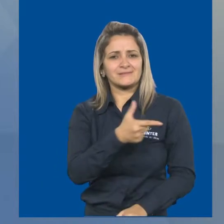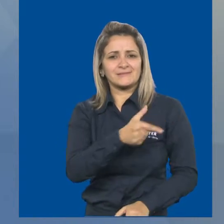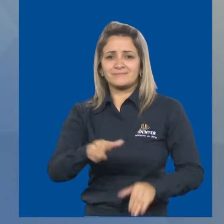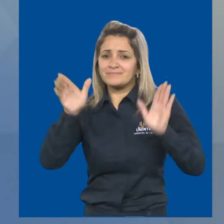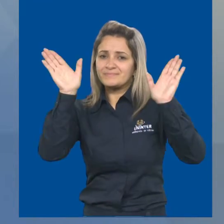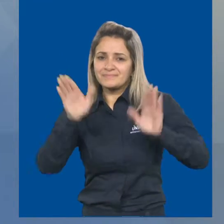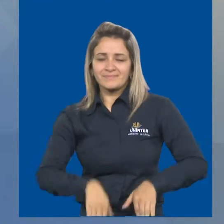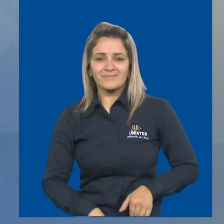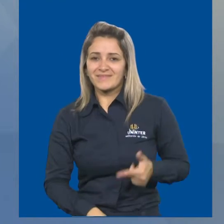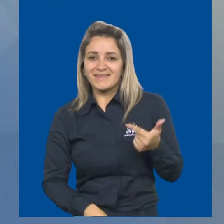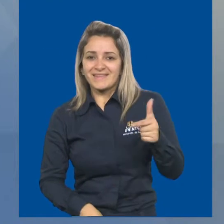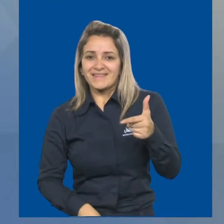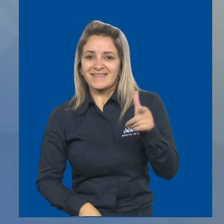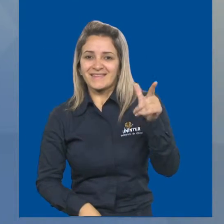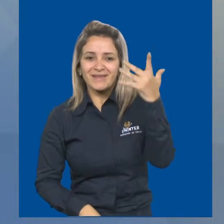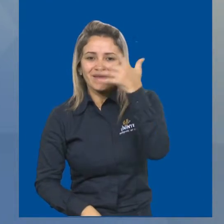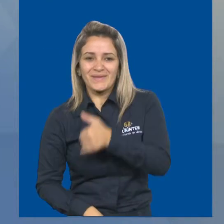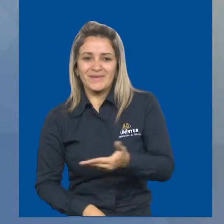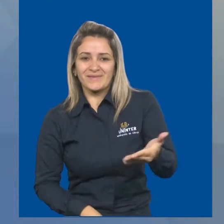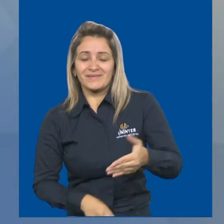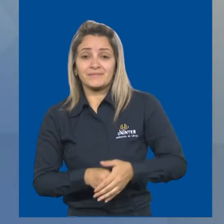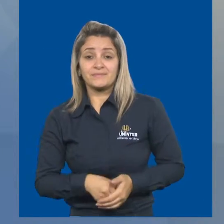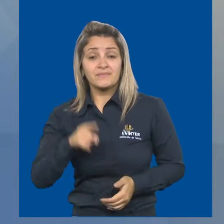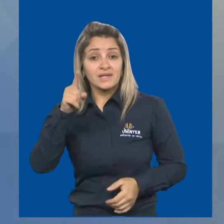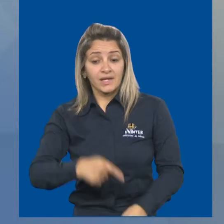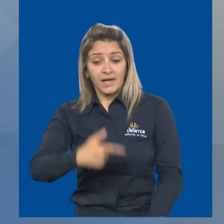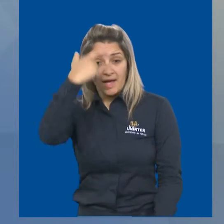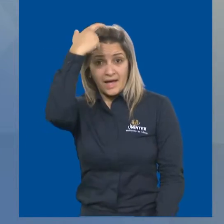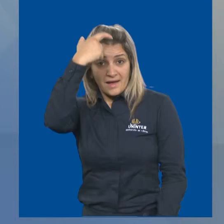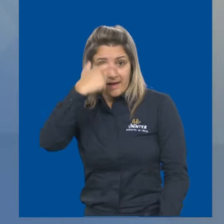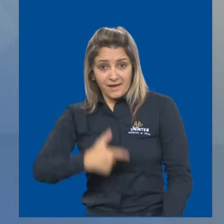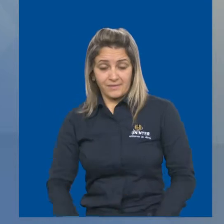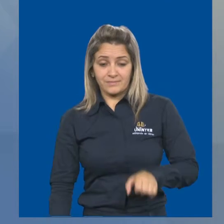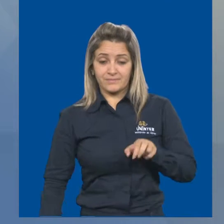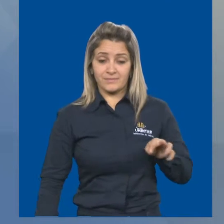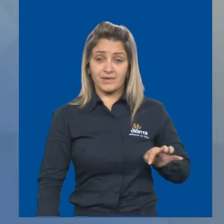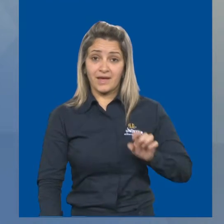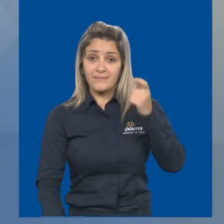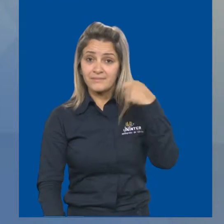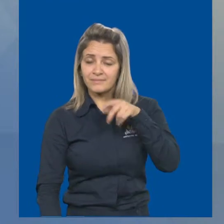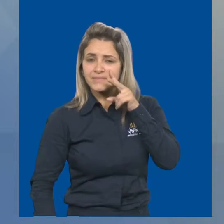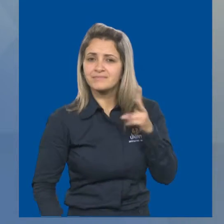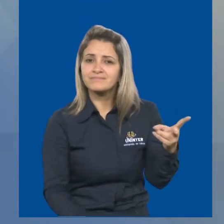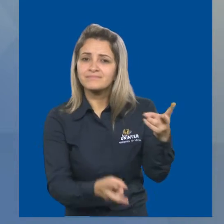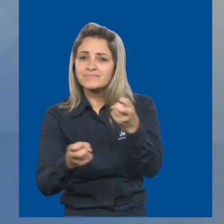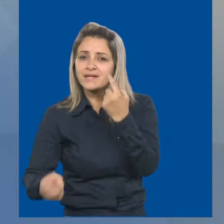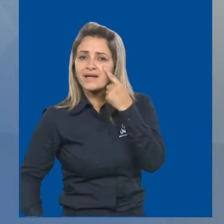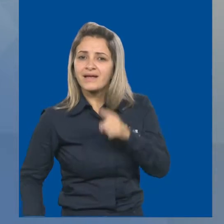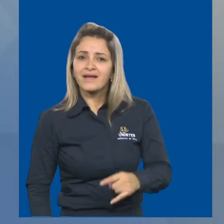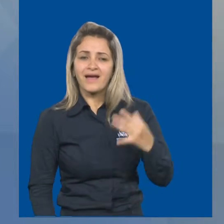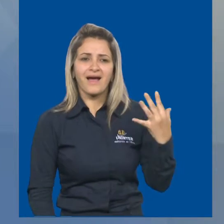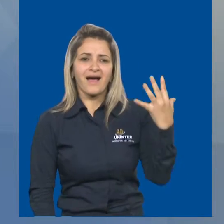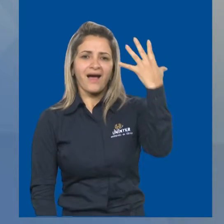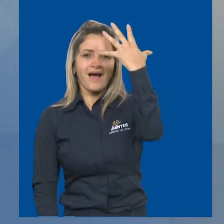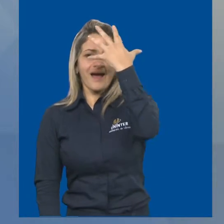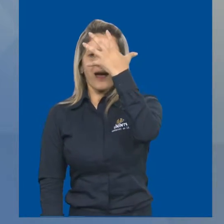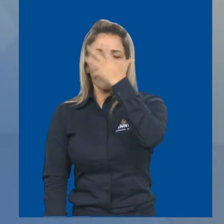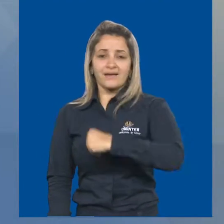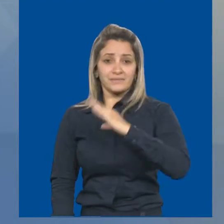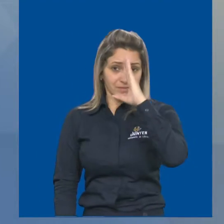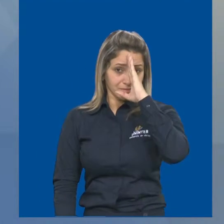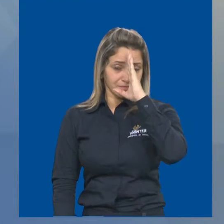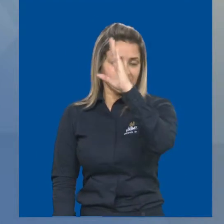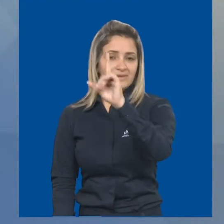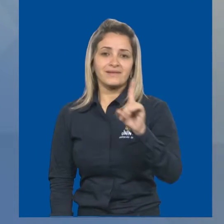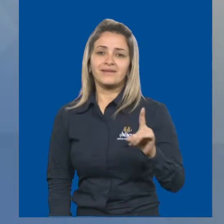rodeia a todos nós. Cabe ao artista perceber e reconhecer não a grande beleza, porque ela não se mostra por